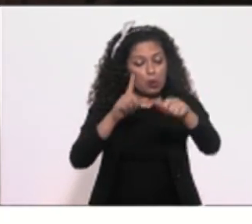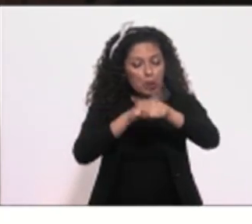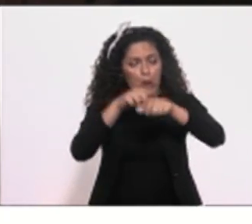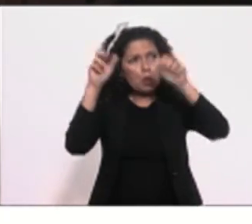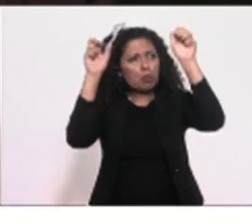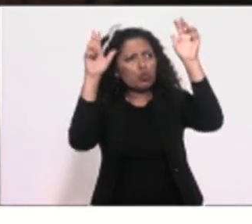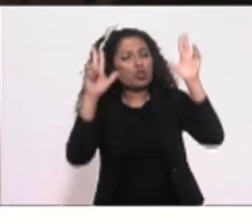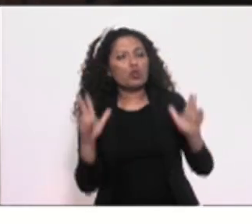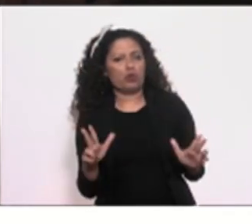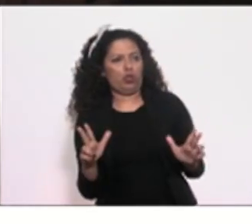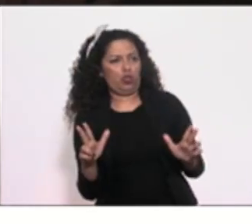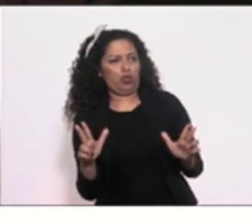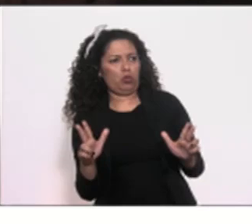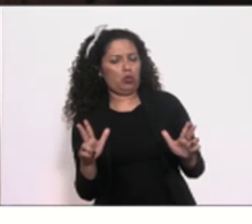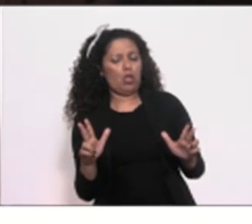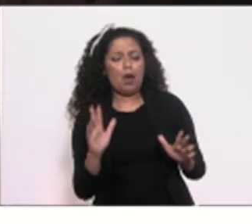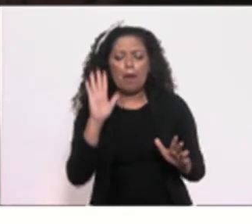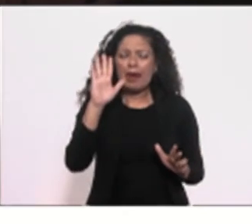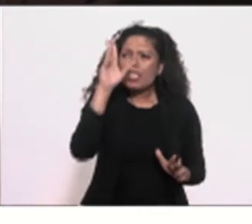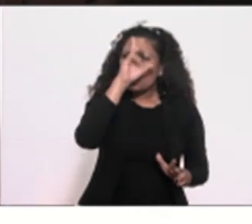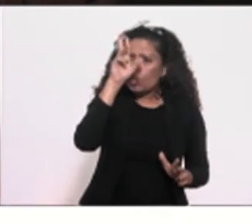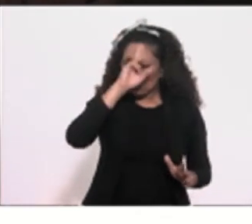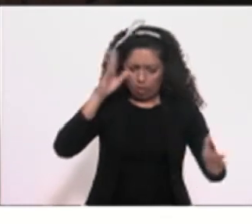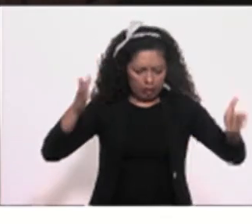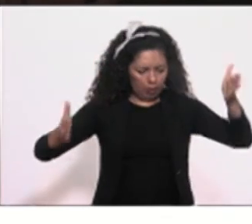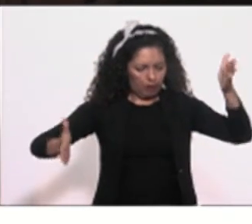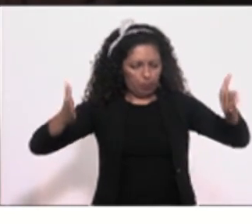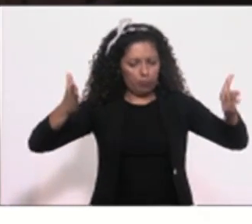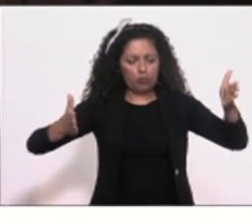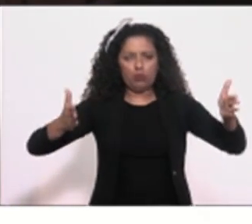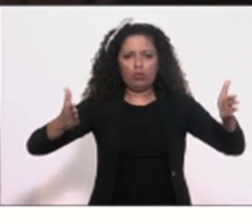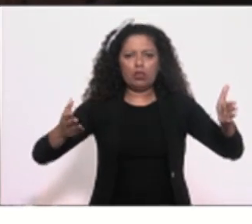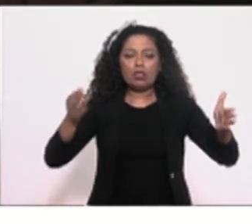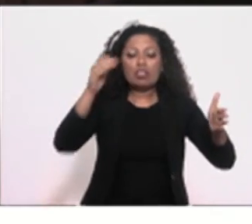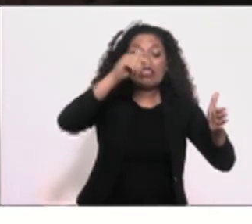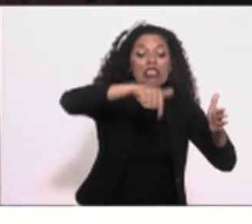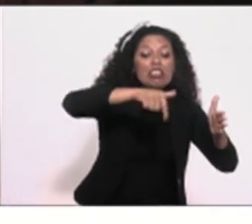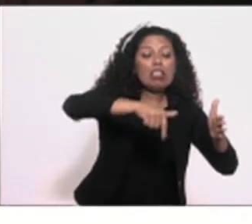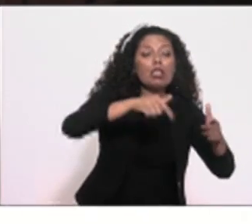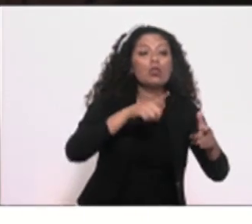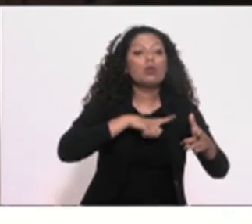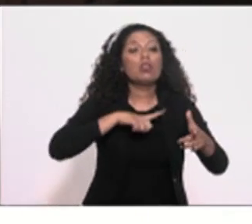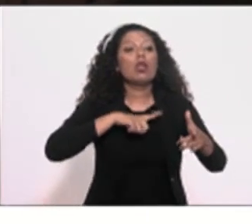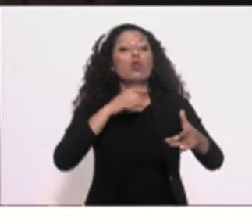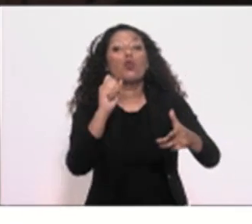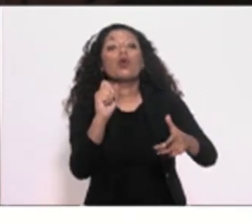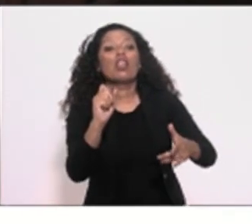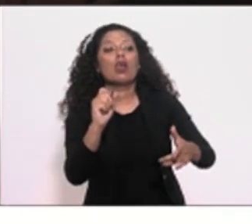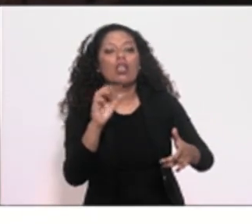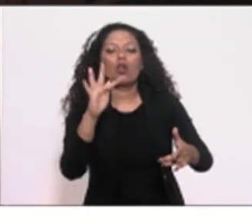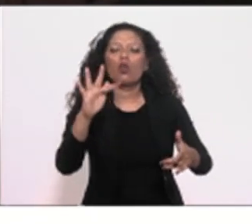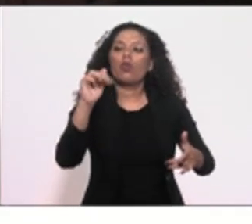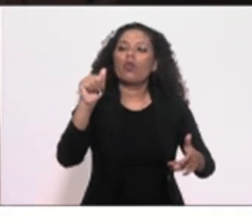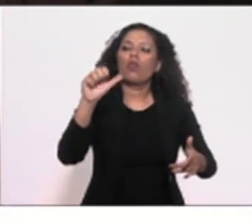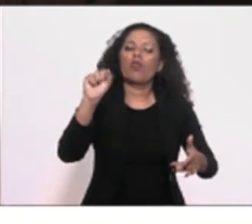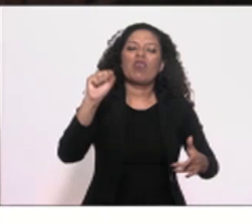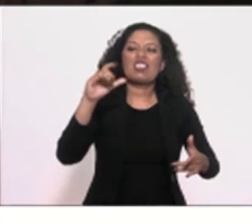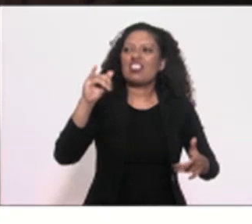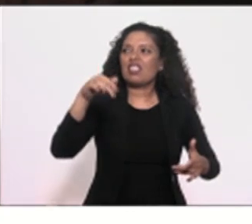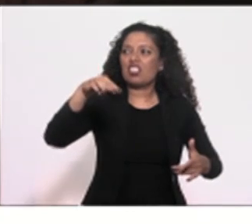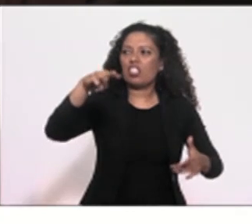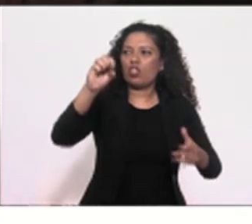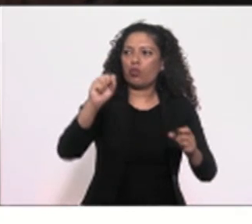contraponto, chamado o fascismo, que também queria